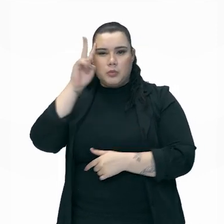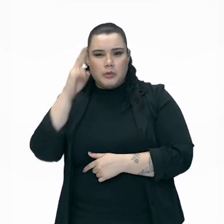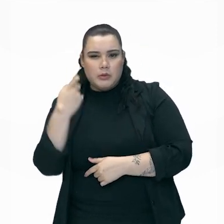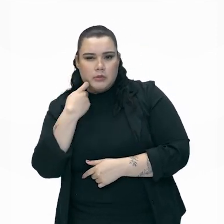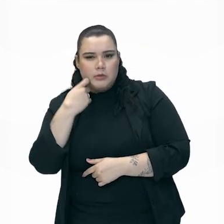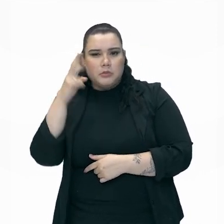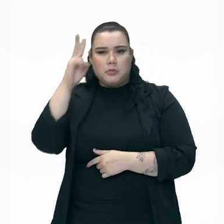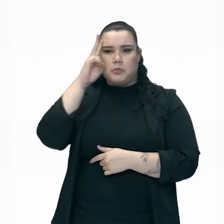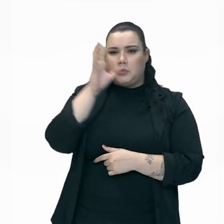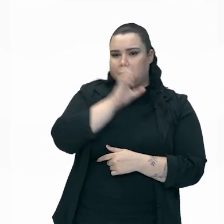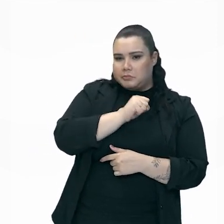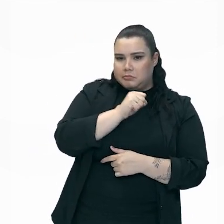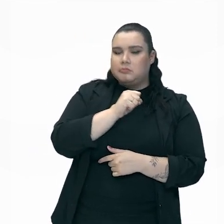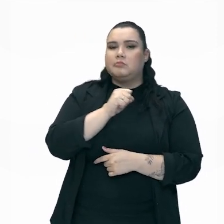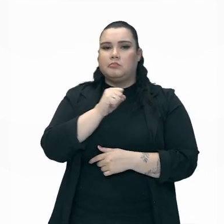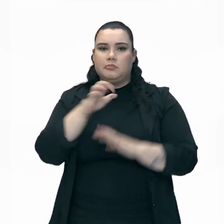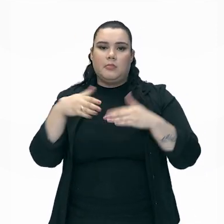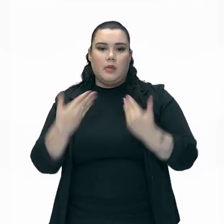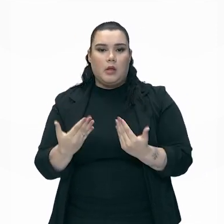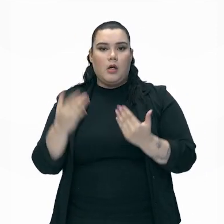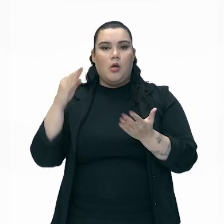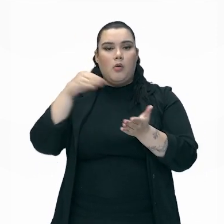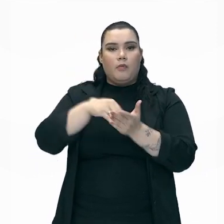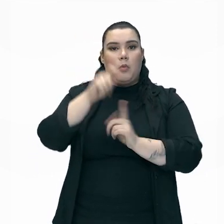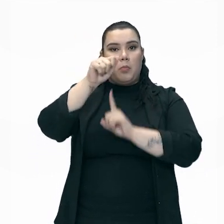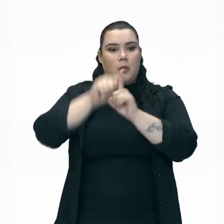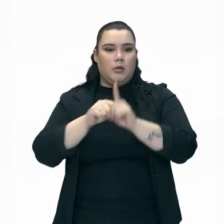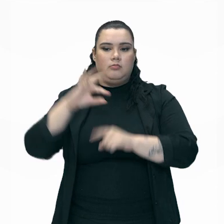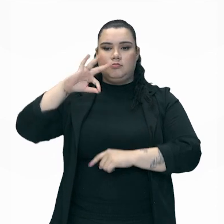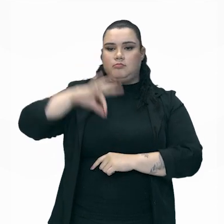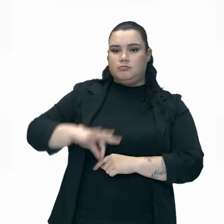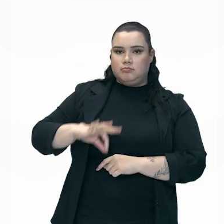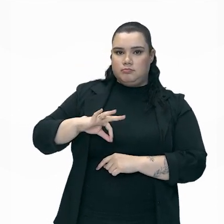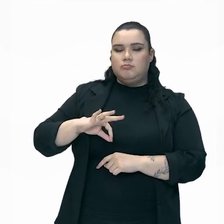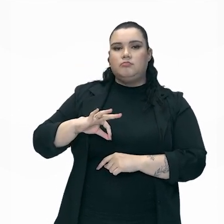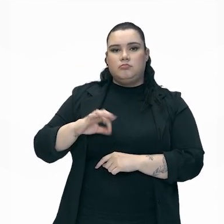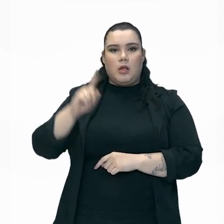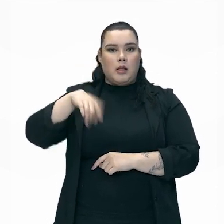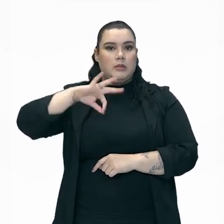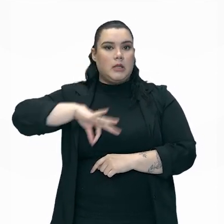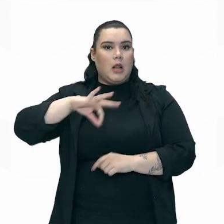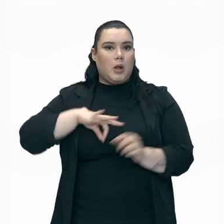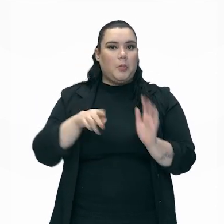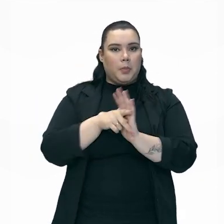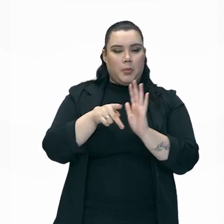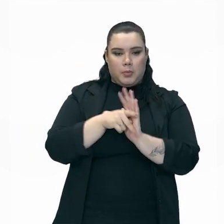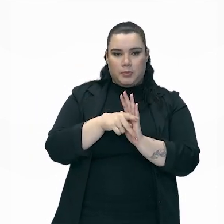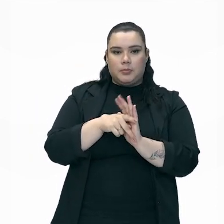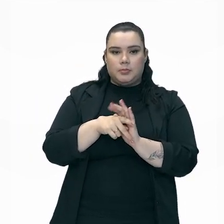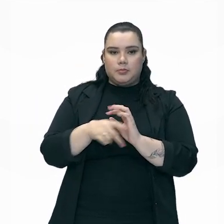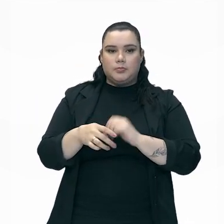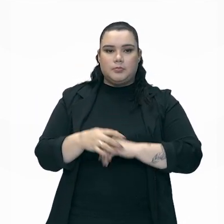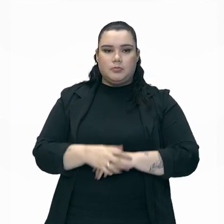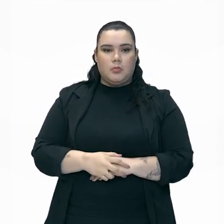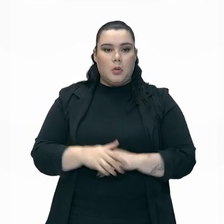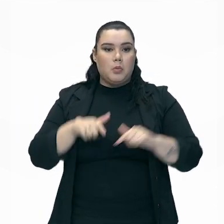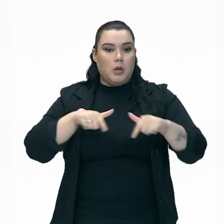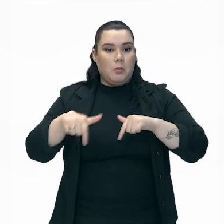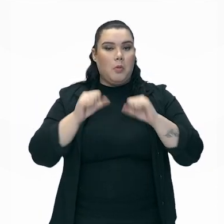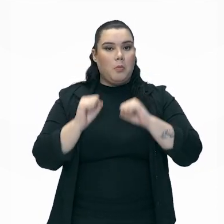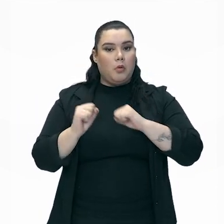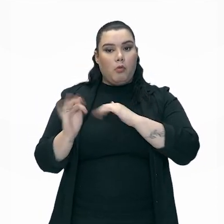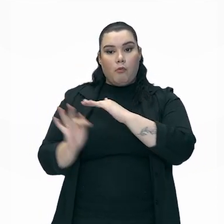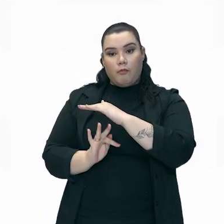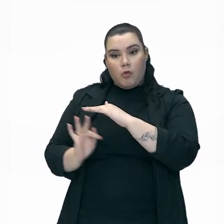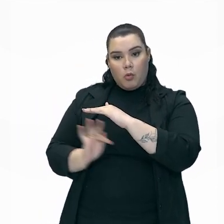segunda a sábado, enfim, e ao final de um mês ela recebe um valor. Isso é um salário, não é? O trabalho, pessoal, ele pode ser formal,